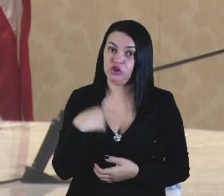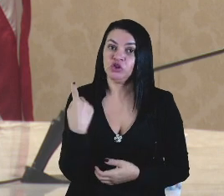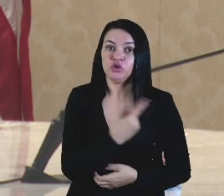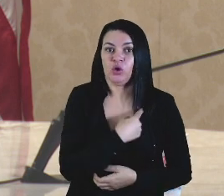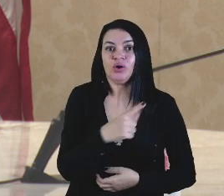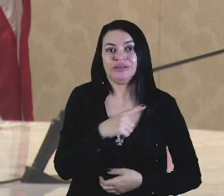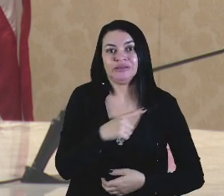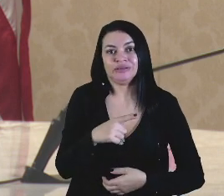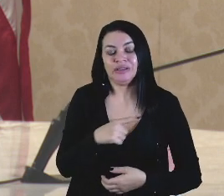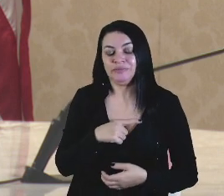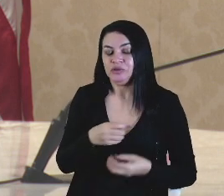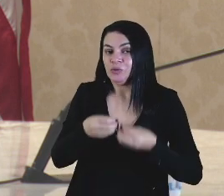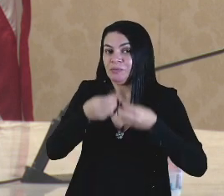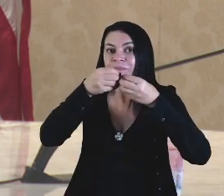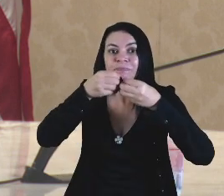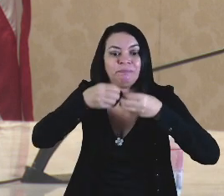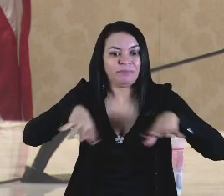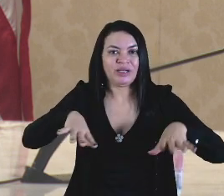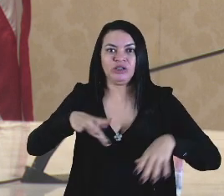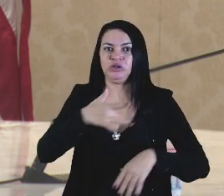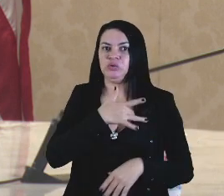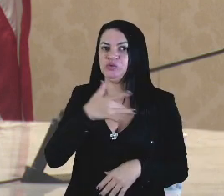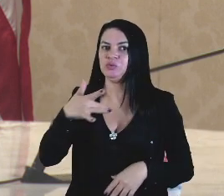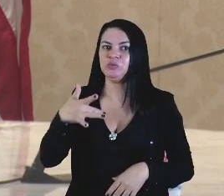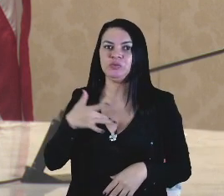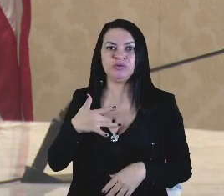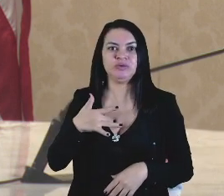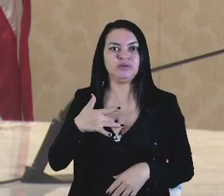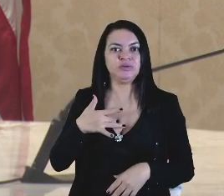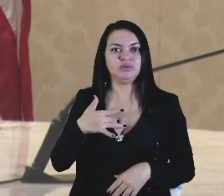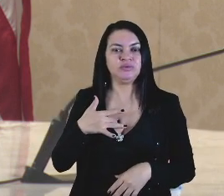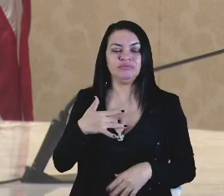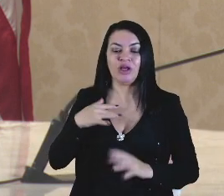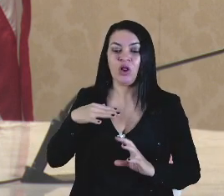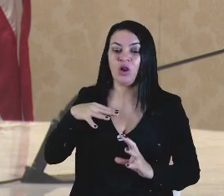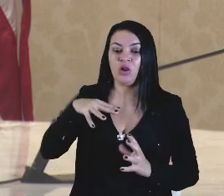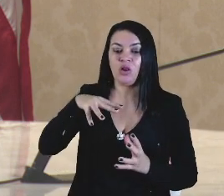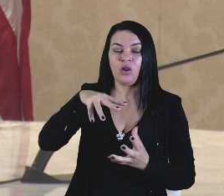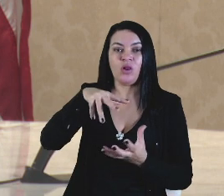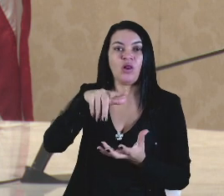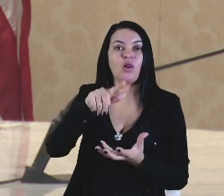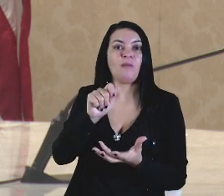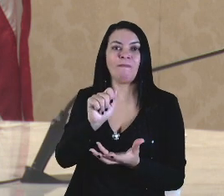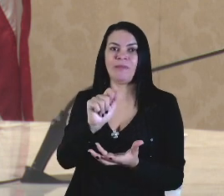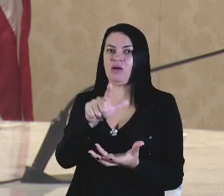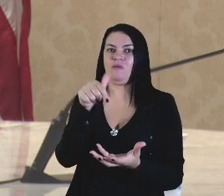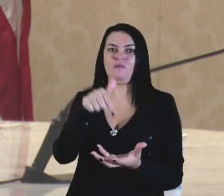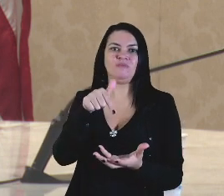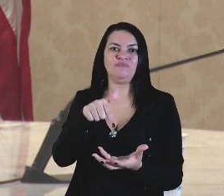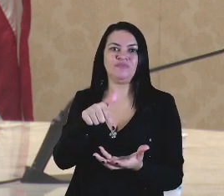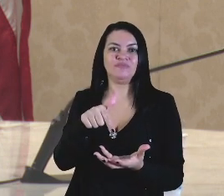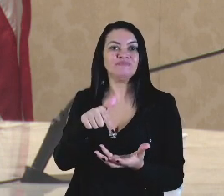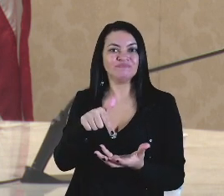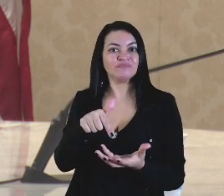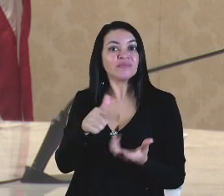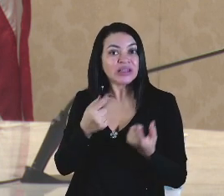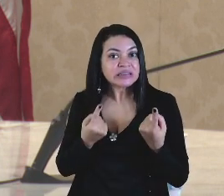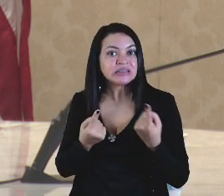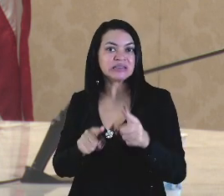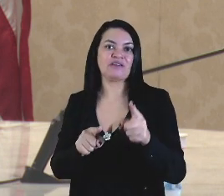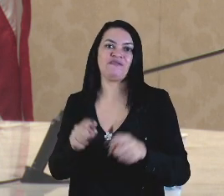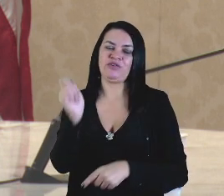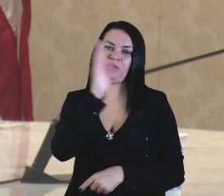uma tragédia sanitária em nível global que desafia hoje o Brasil. E nós